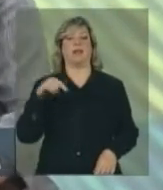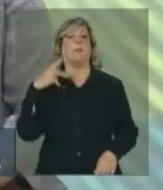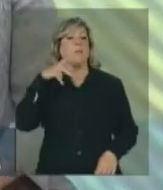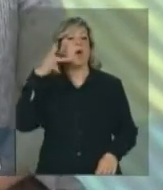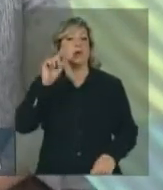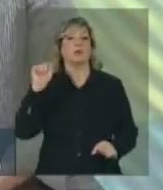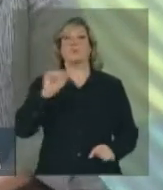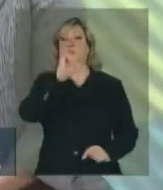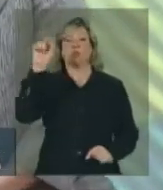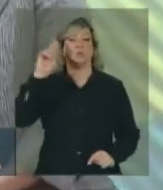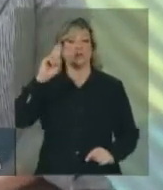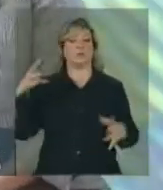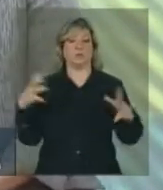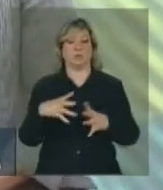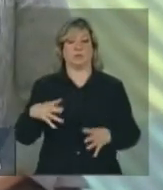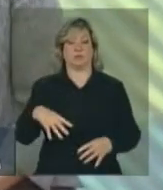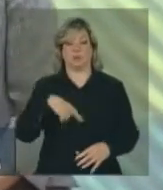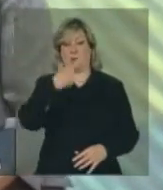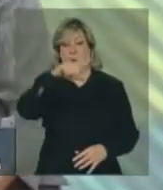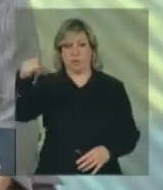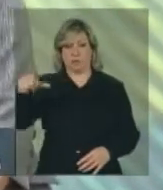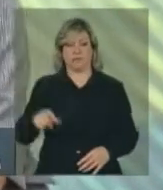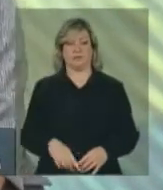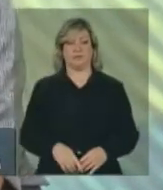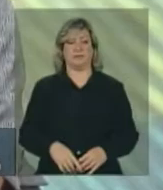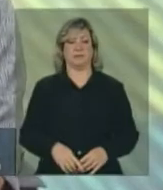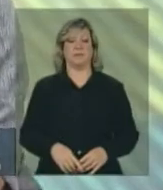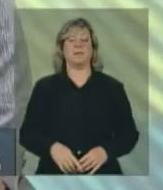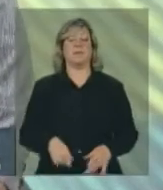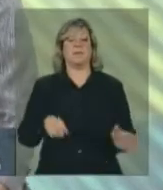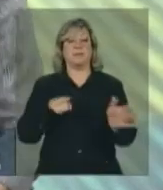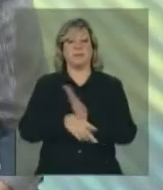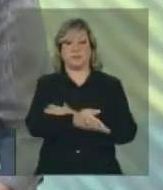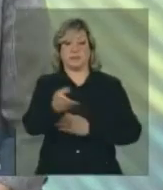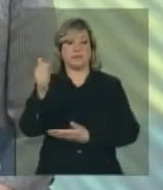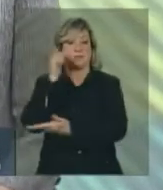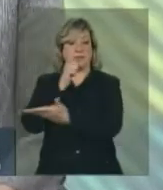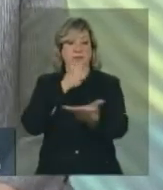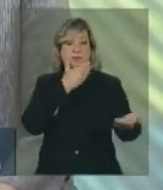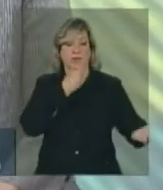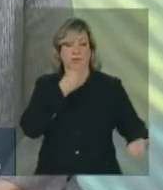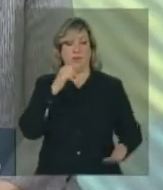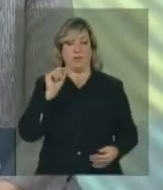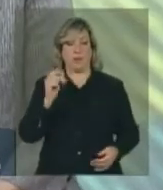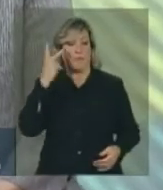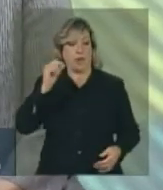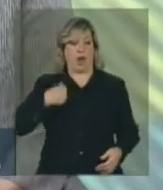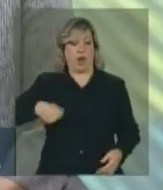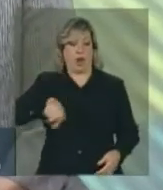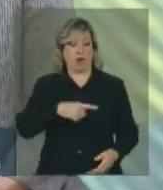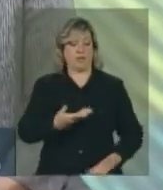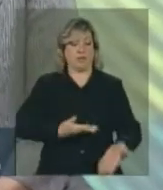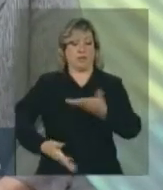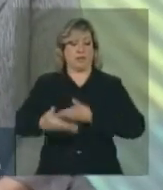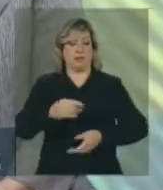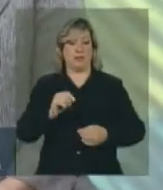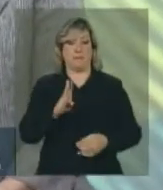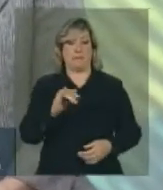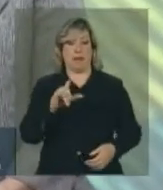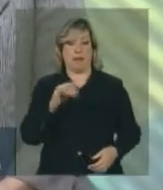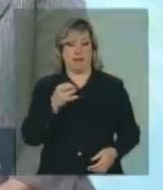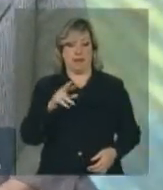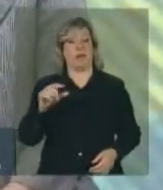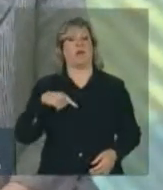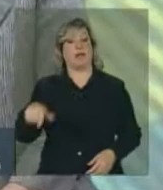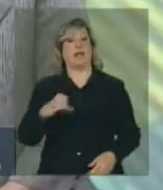envolvidas. Senhoras e senhores, para a nossa relação bilateral, a crise nos